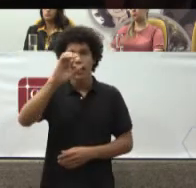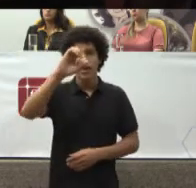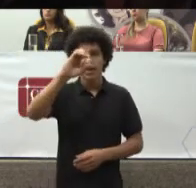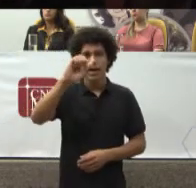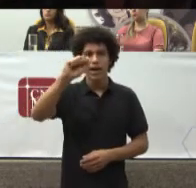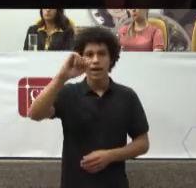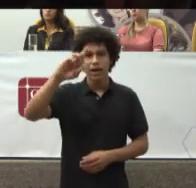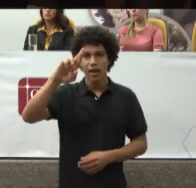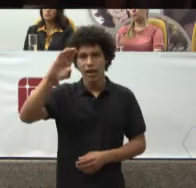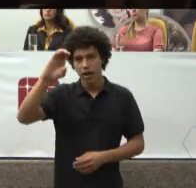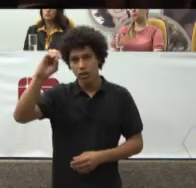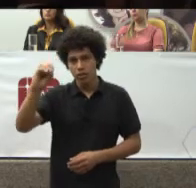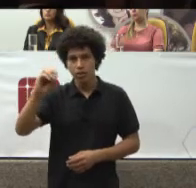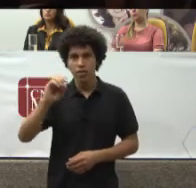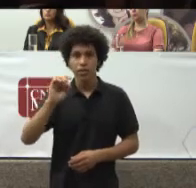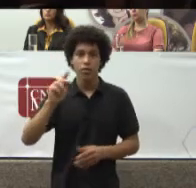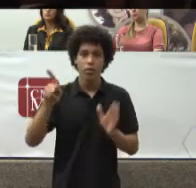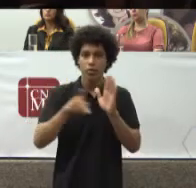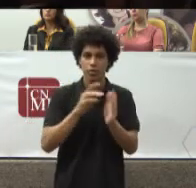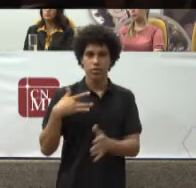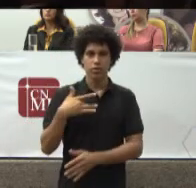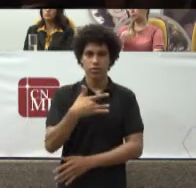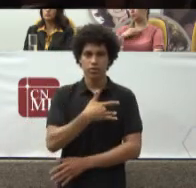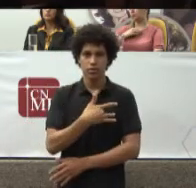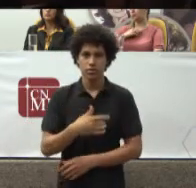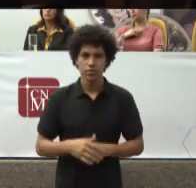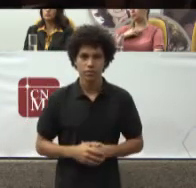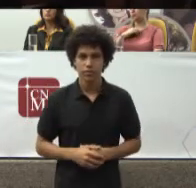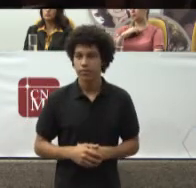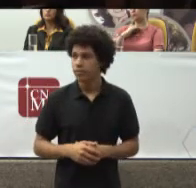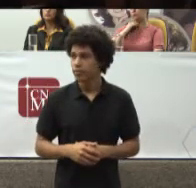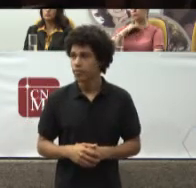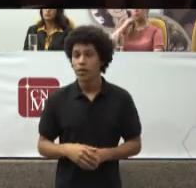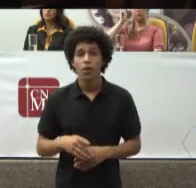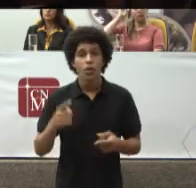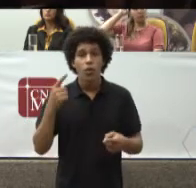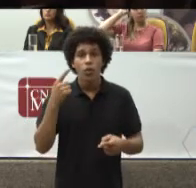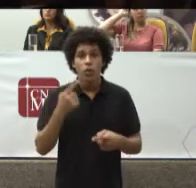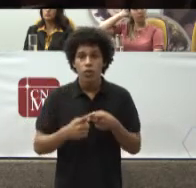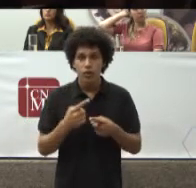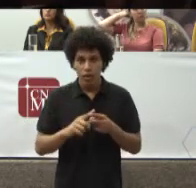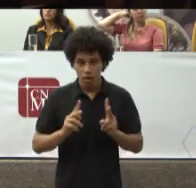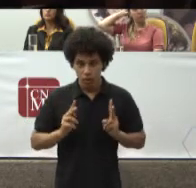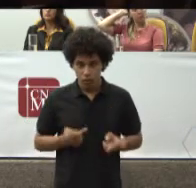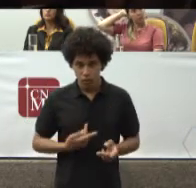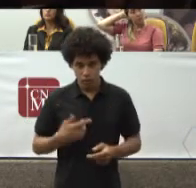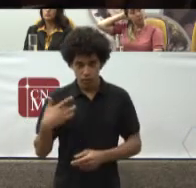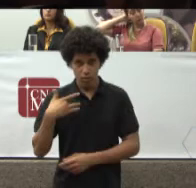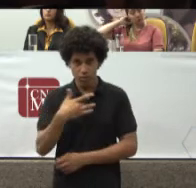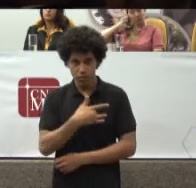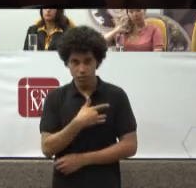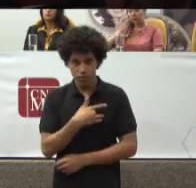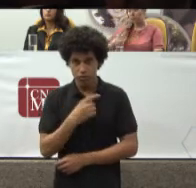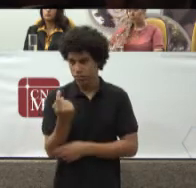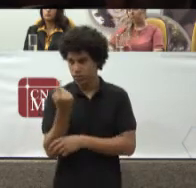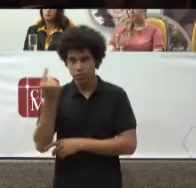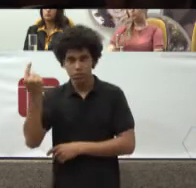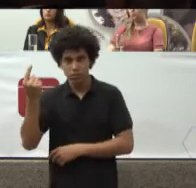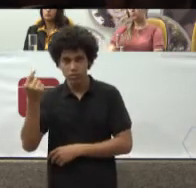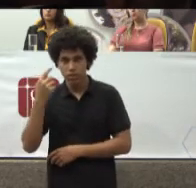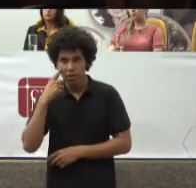Por que A promotoria Da saúde Por si Ao